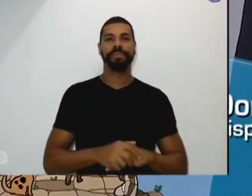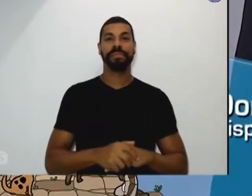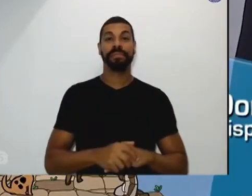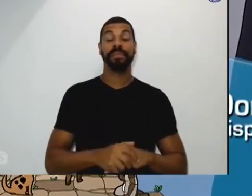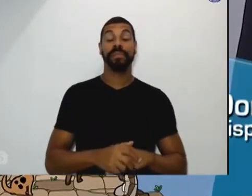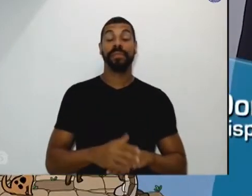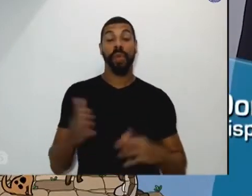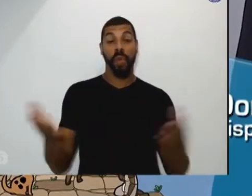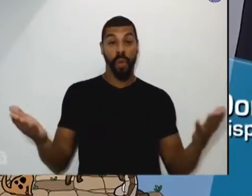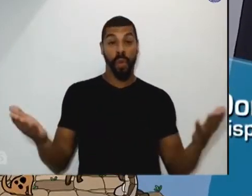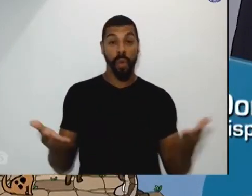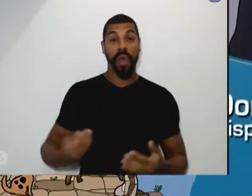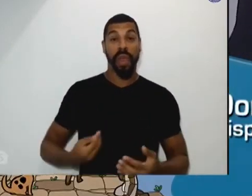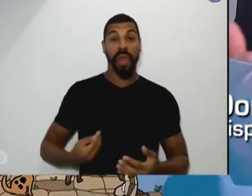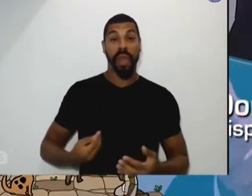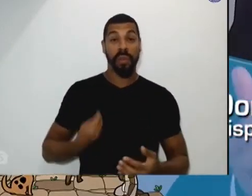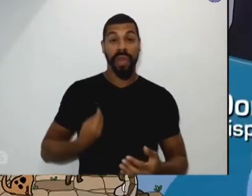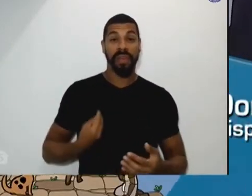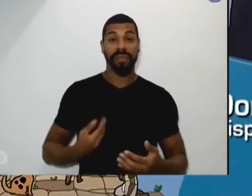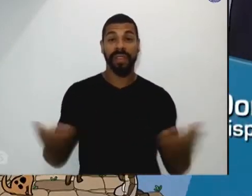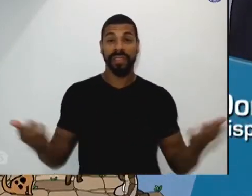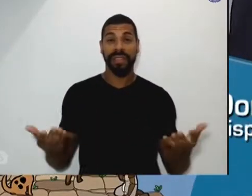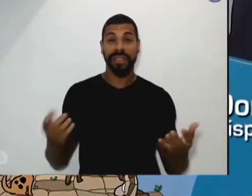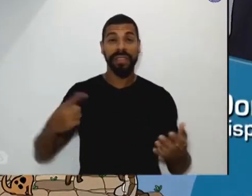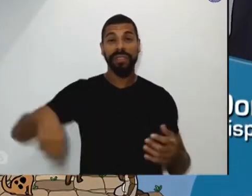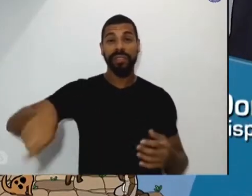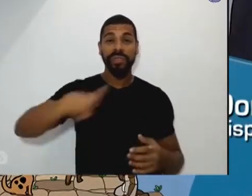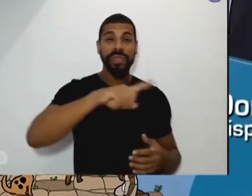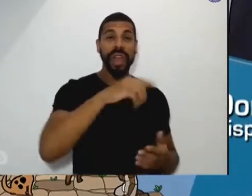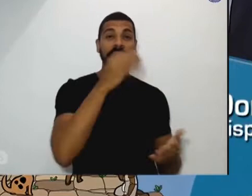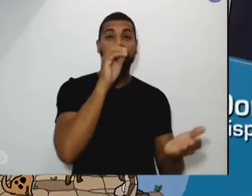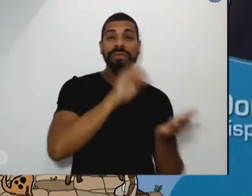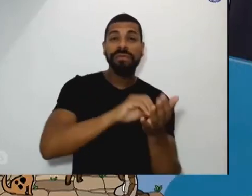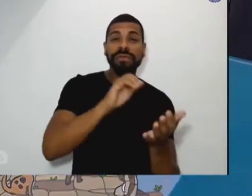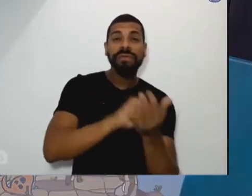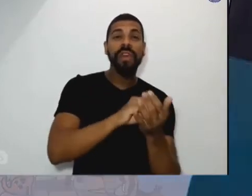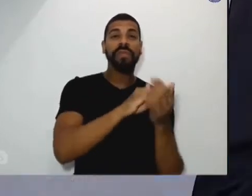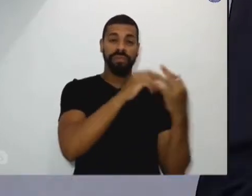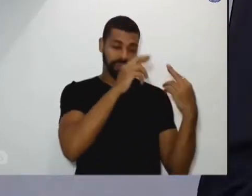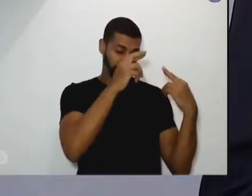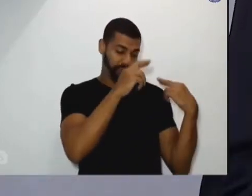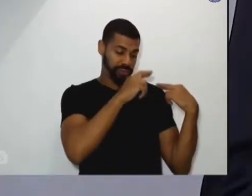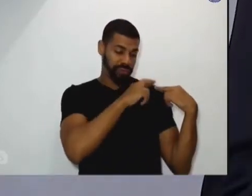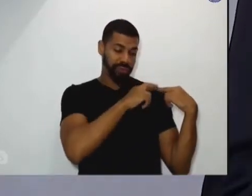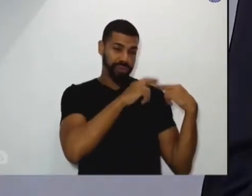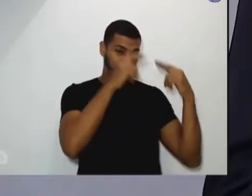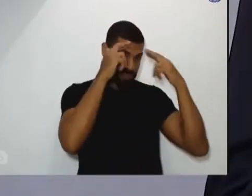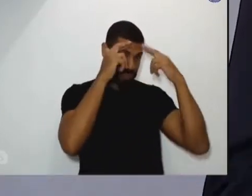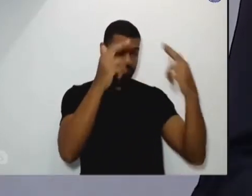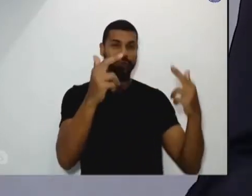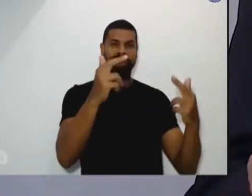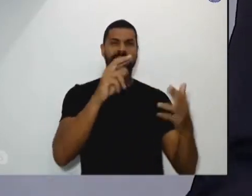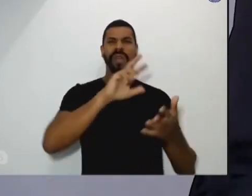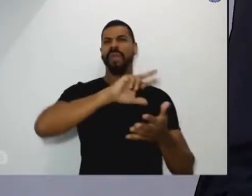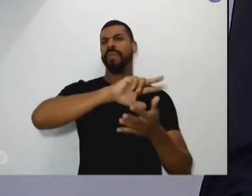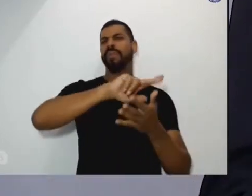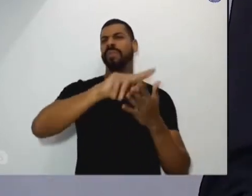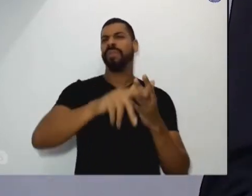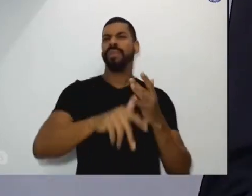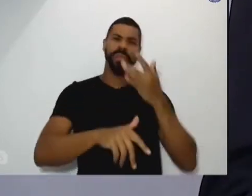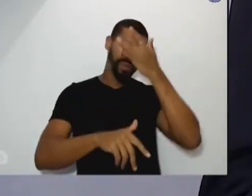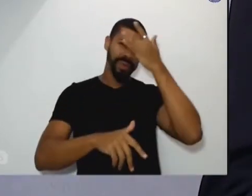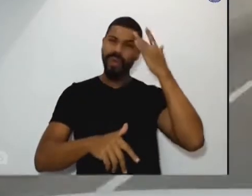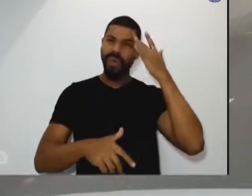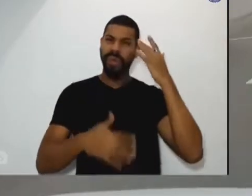desrespeitada, até desprezada. Muitos abortos, milhares de